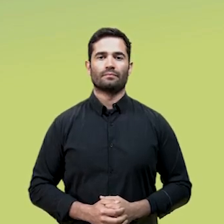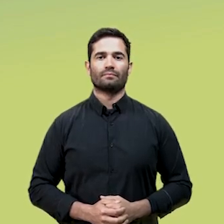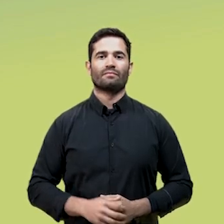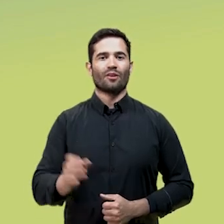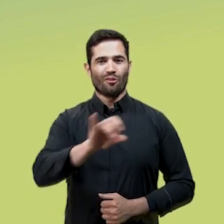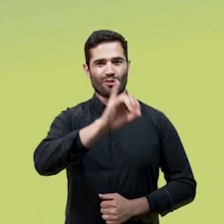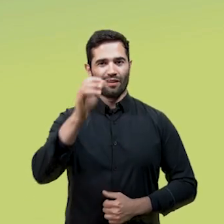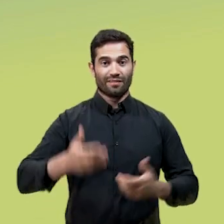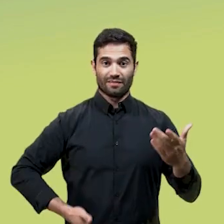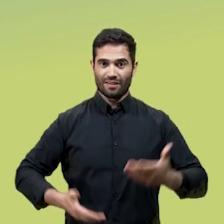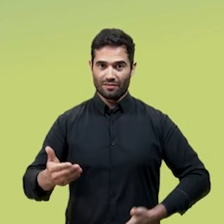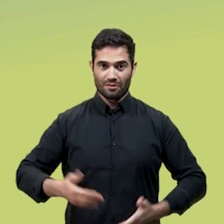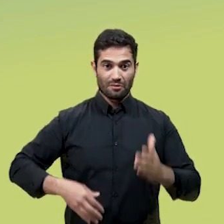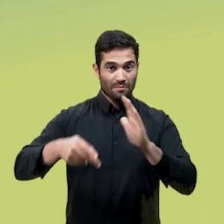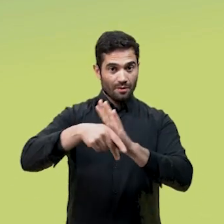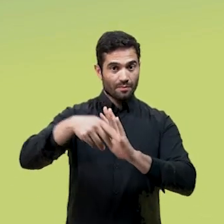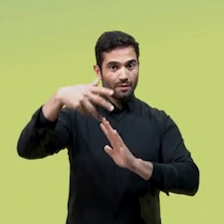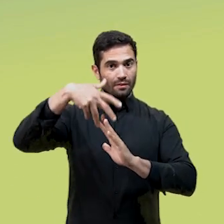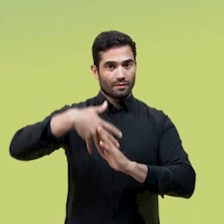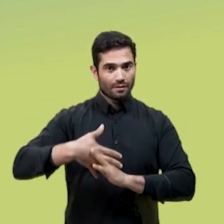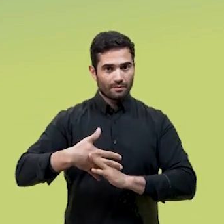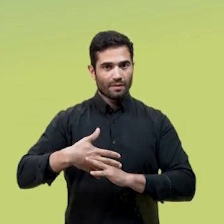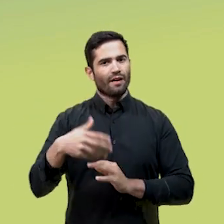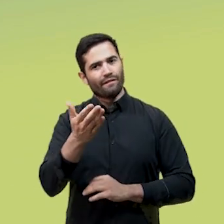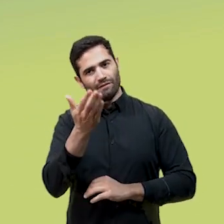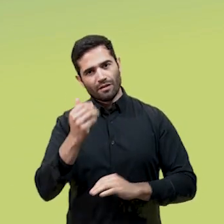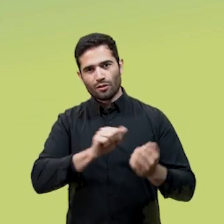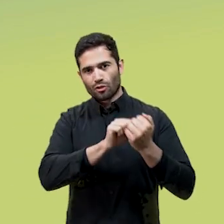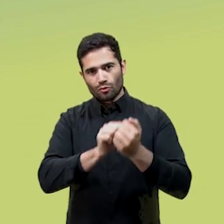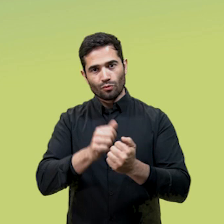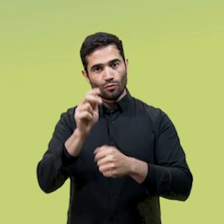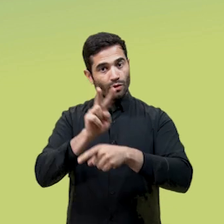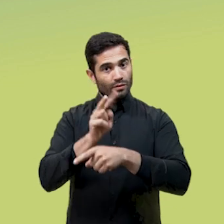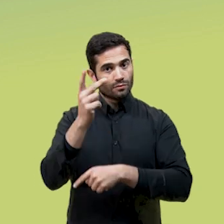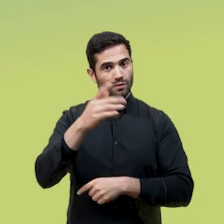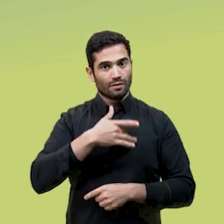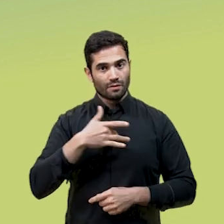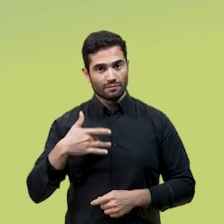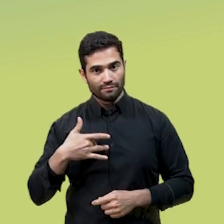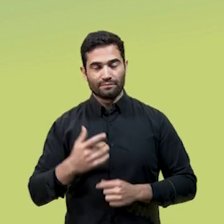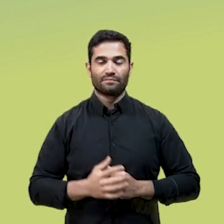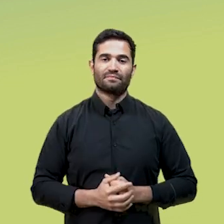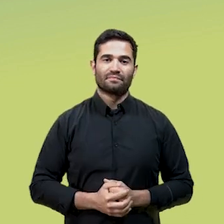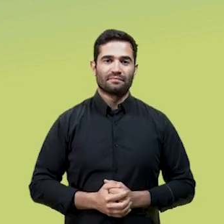Olá, servidor da UFMS! Vamos juntos cuidar da sua saúde?